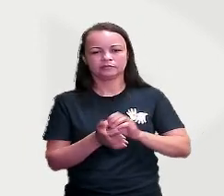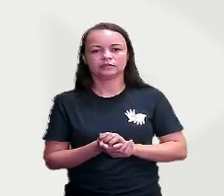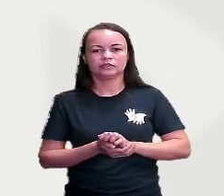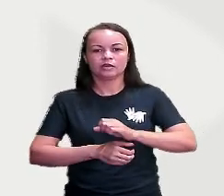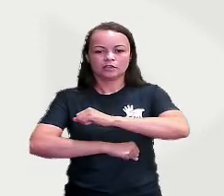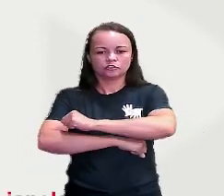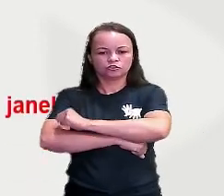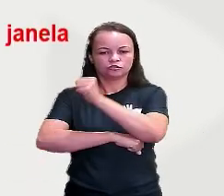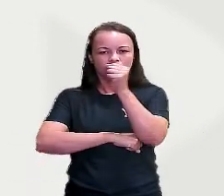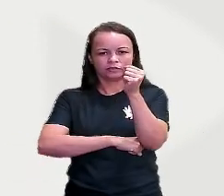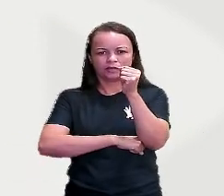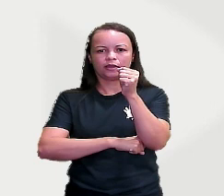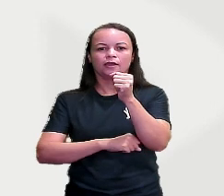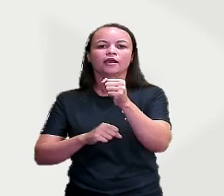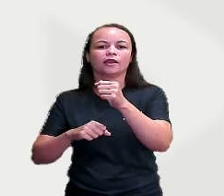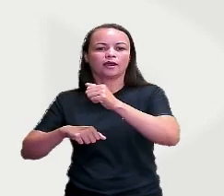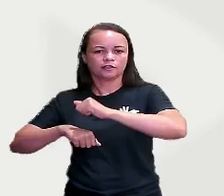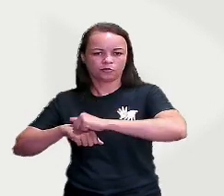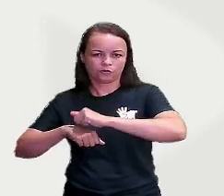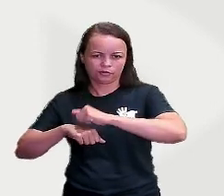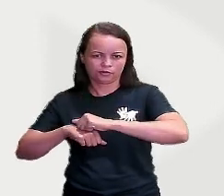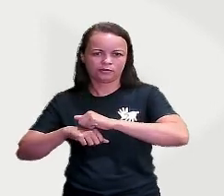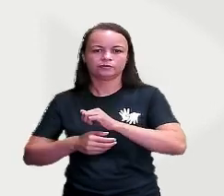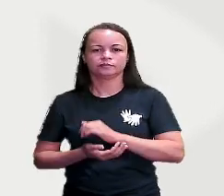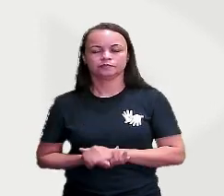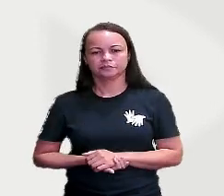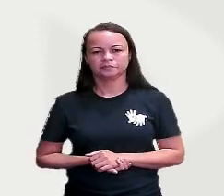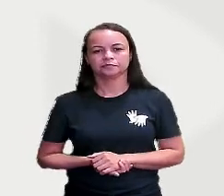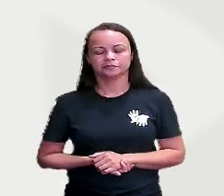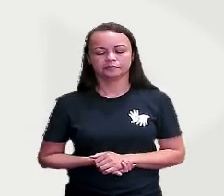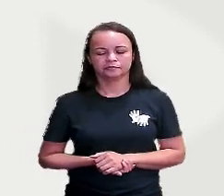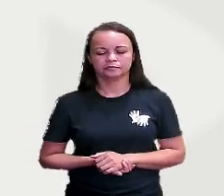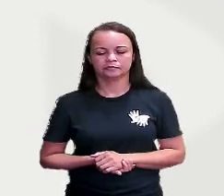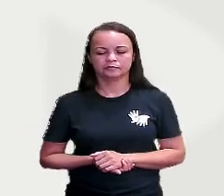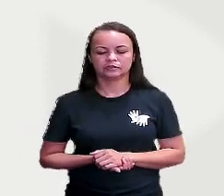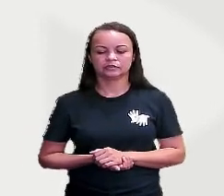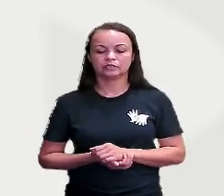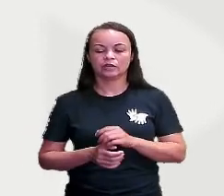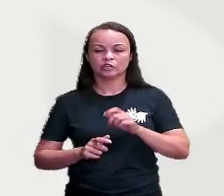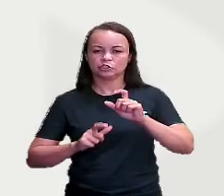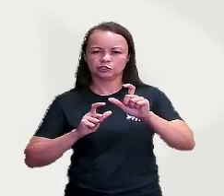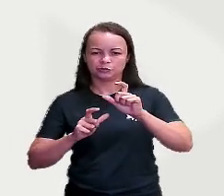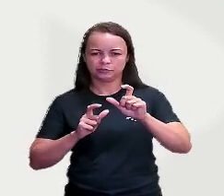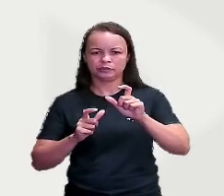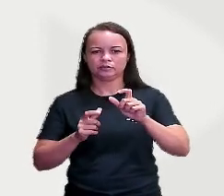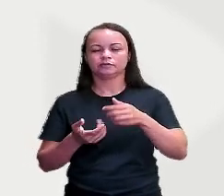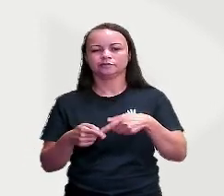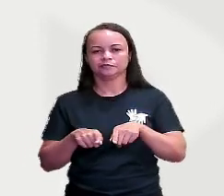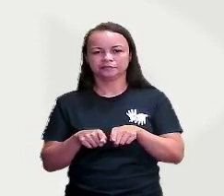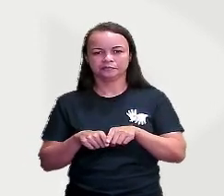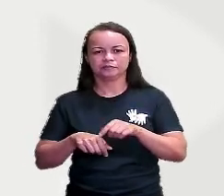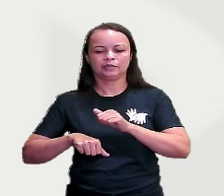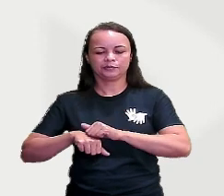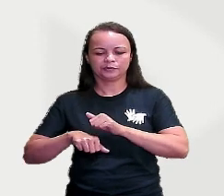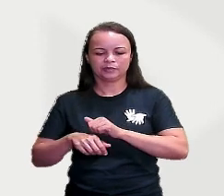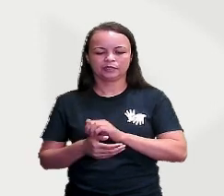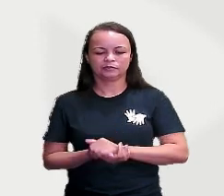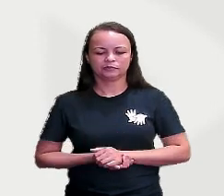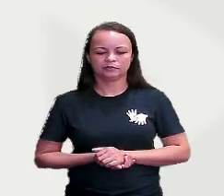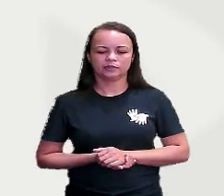janela, concreto, gibi, também, amizade,